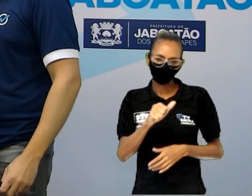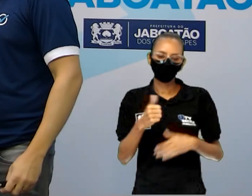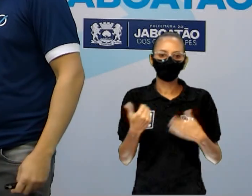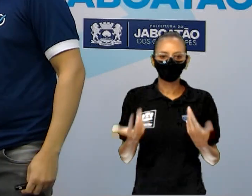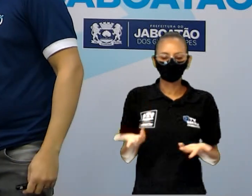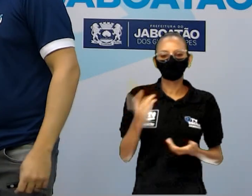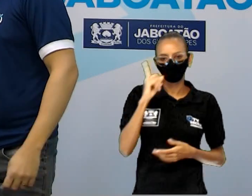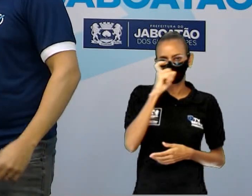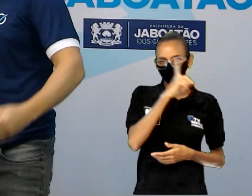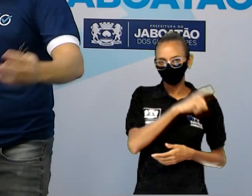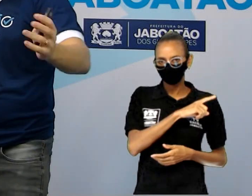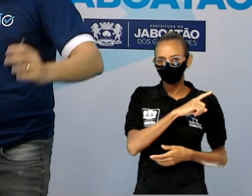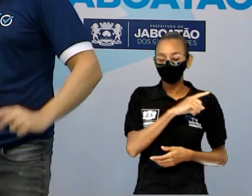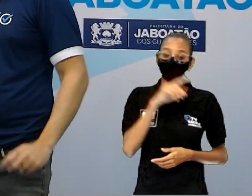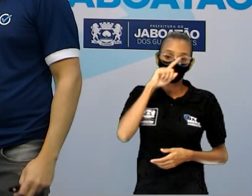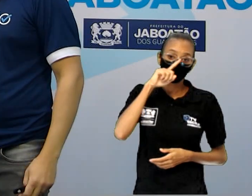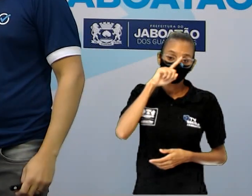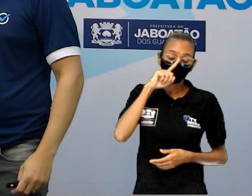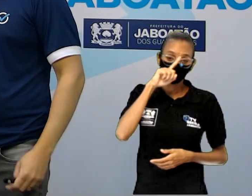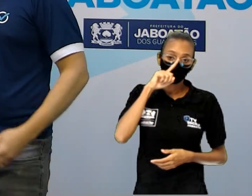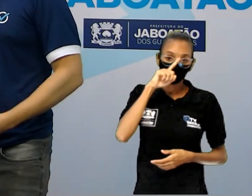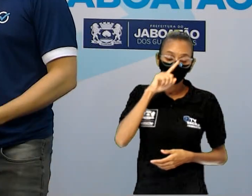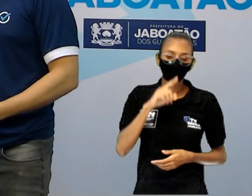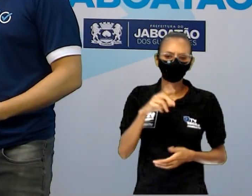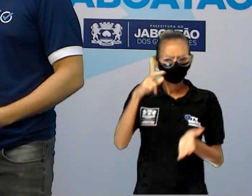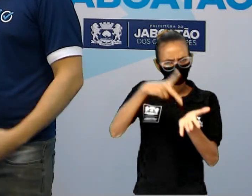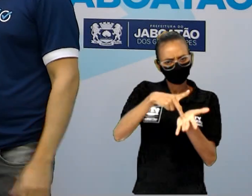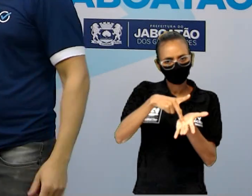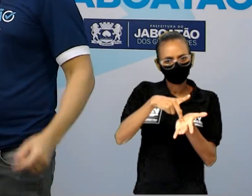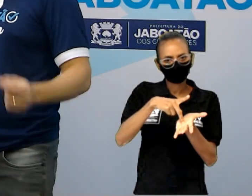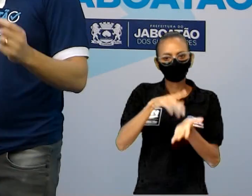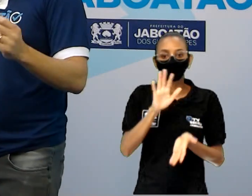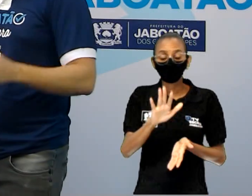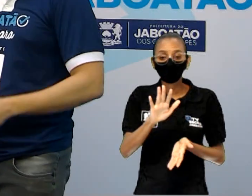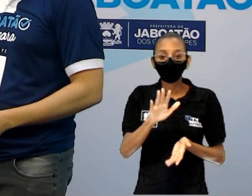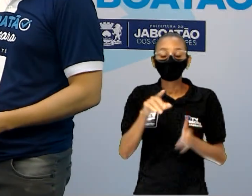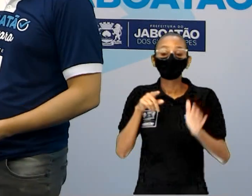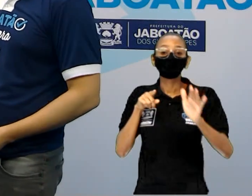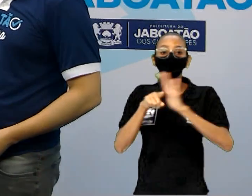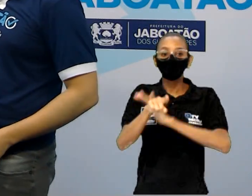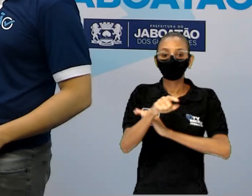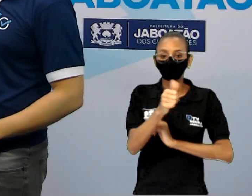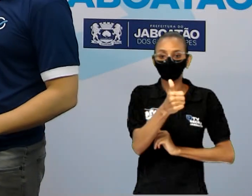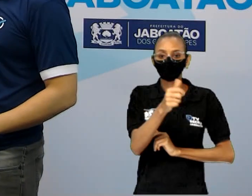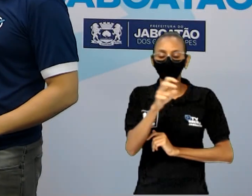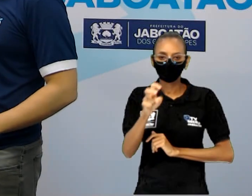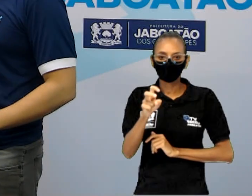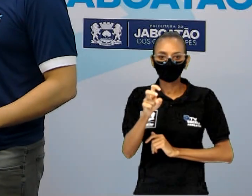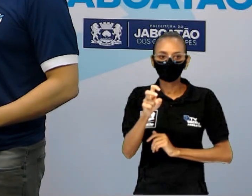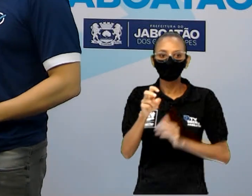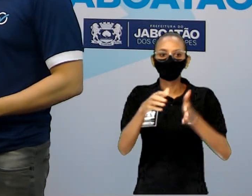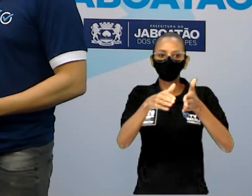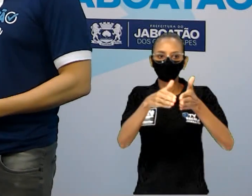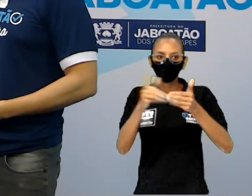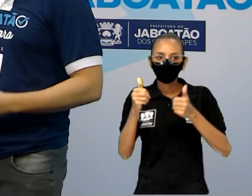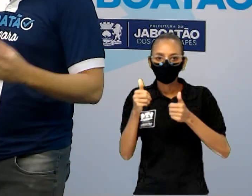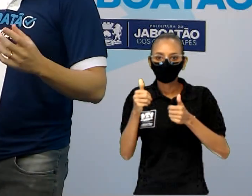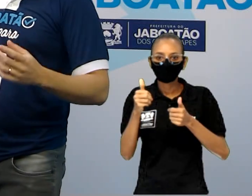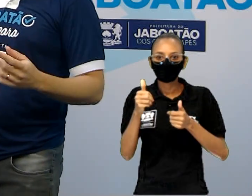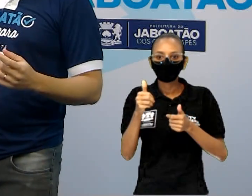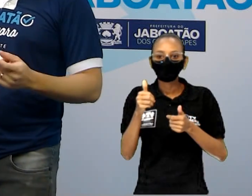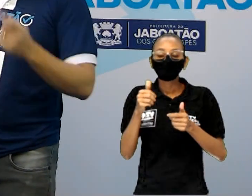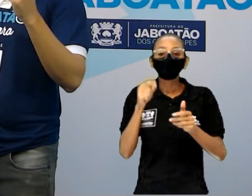até atropelado se não tiver cuidado que está jogando no meio da rua mas a questão pede para que a gente veja o que está implícito aquilo que é dito